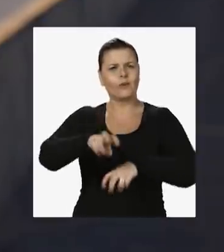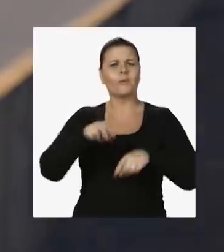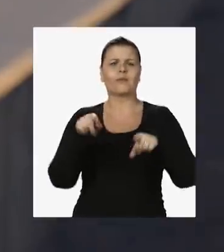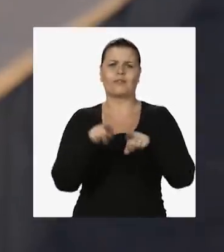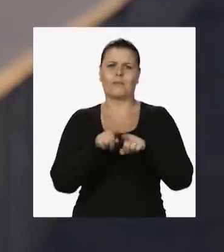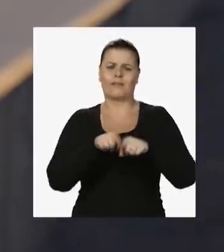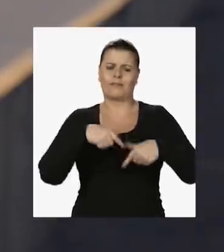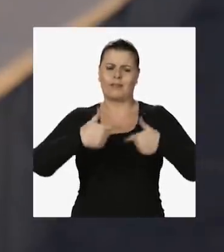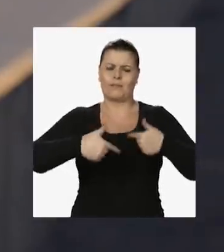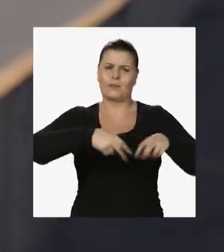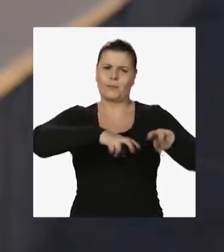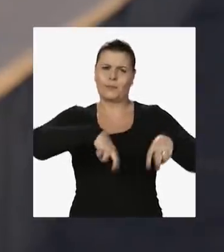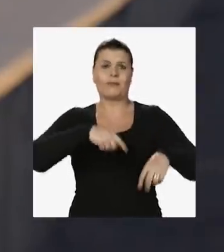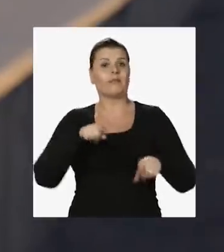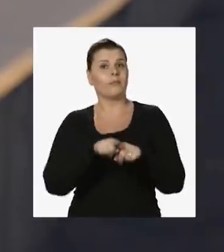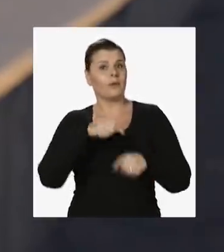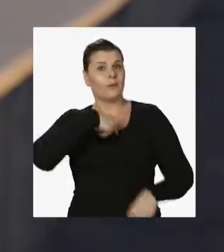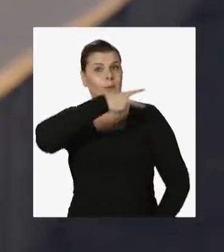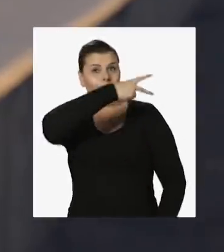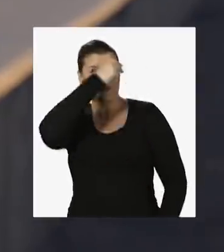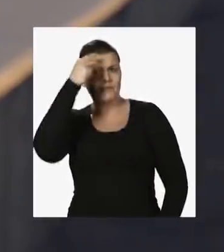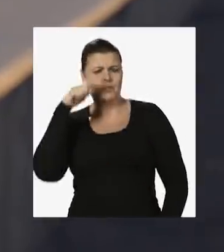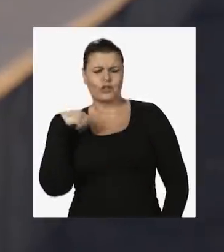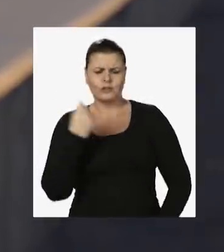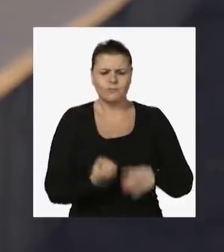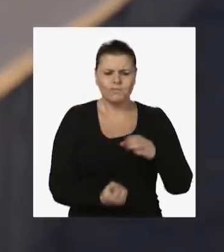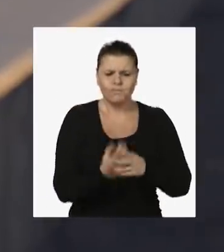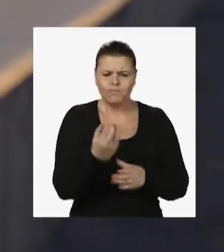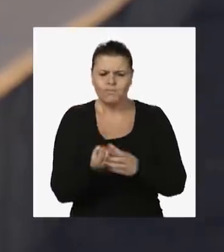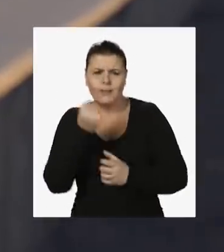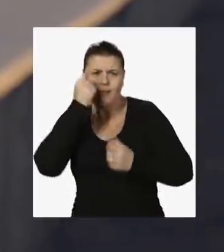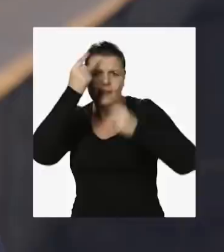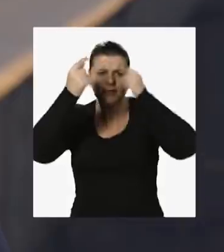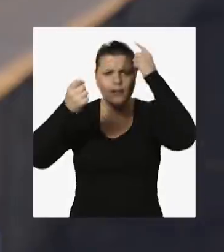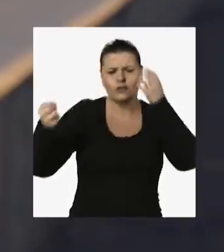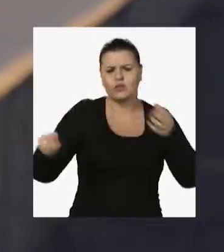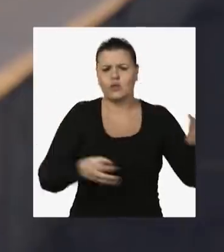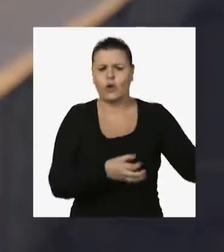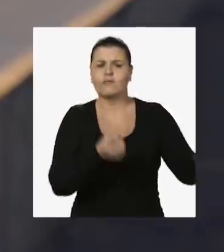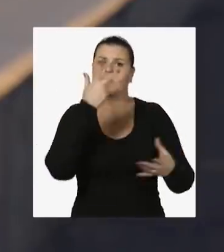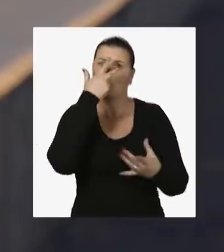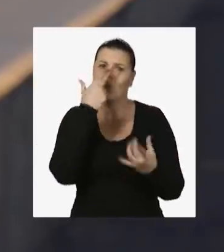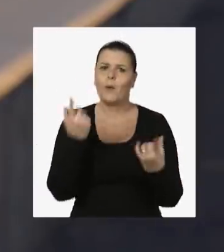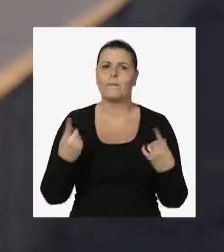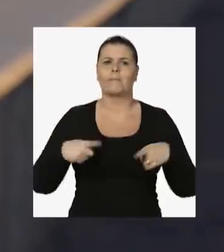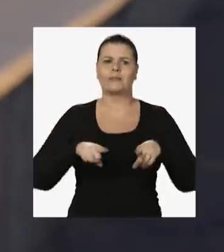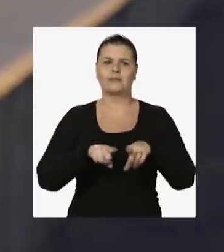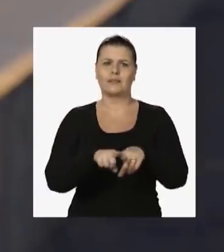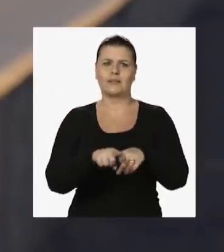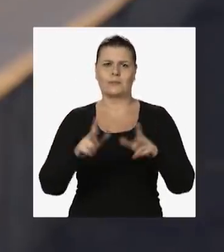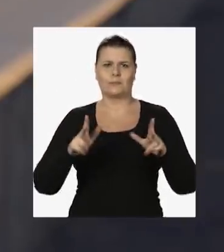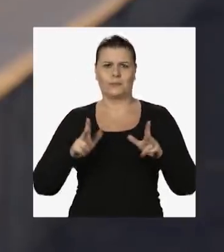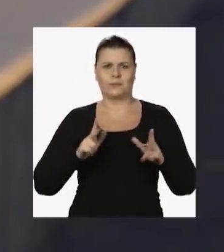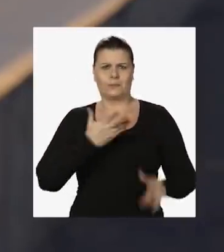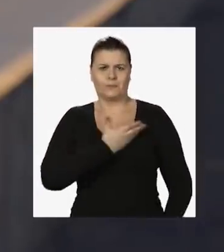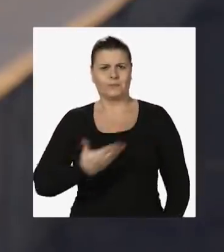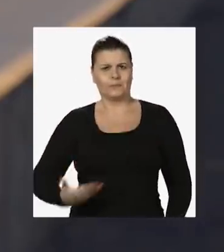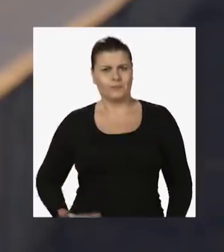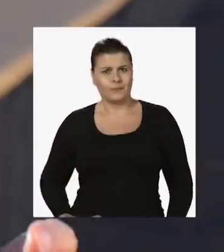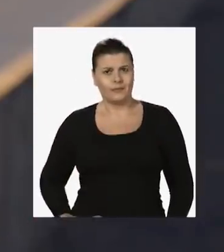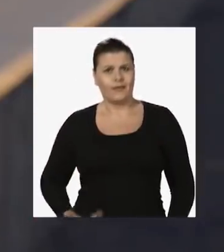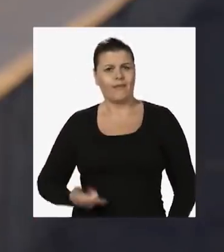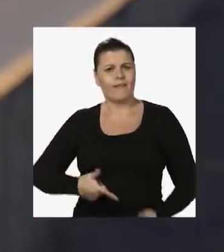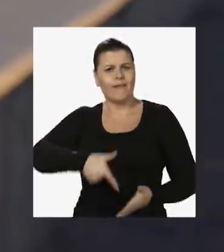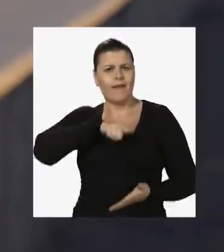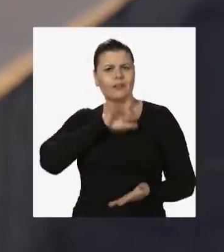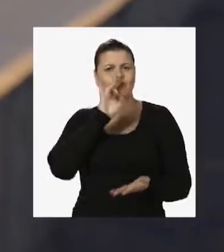produtor rural. E fui prefeito, onde implantamos ideias inovadoras, como a parceria público-privada, que tirou do